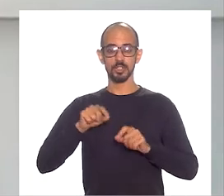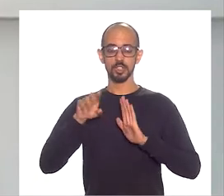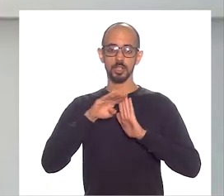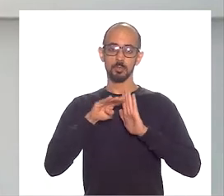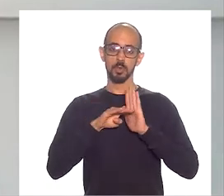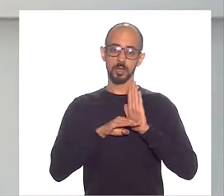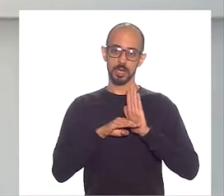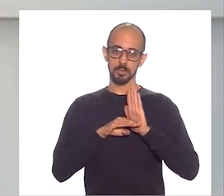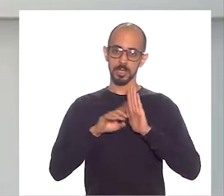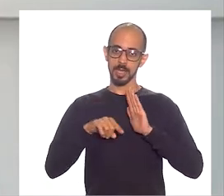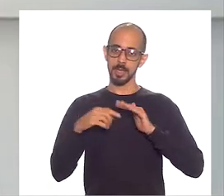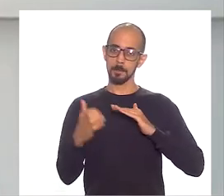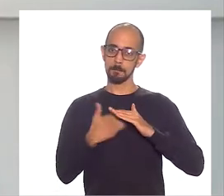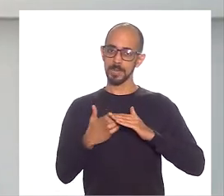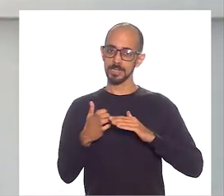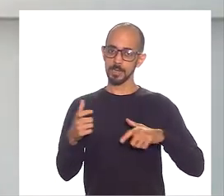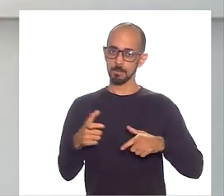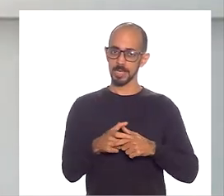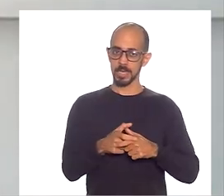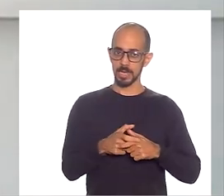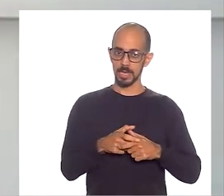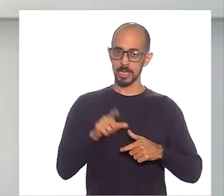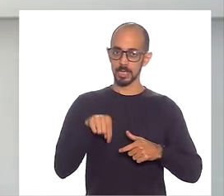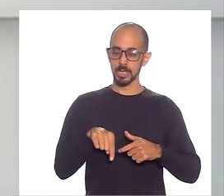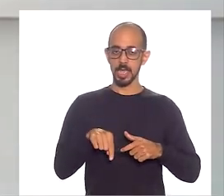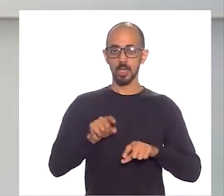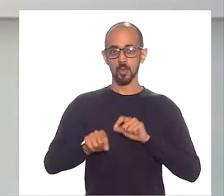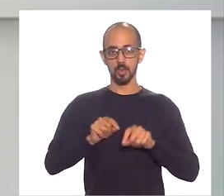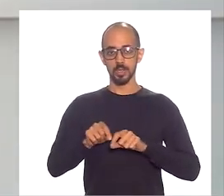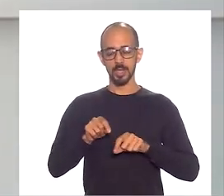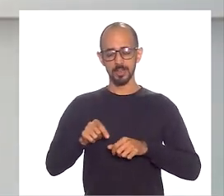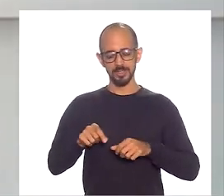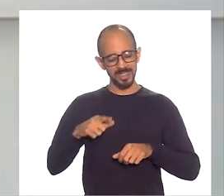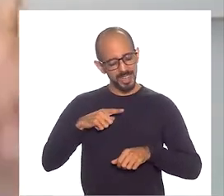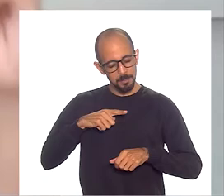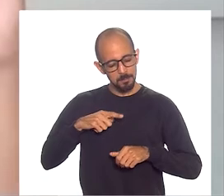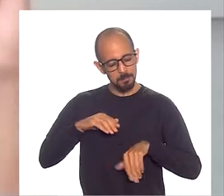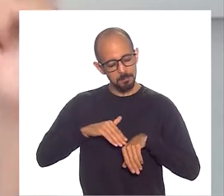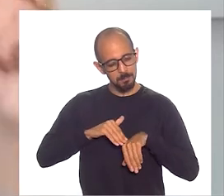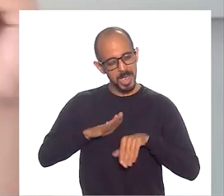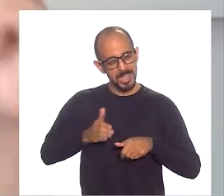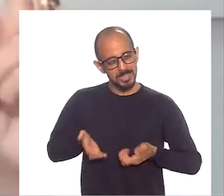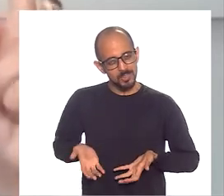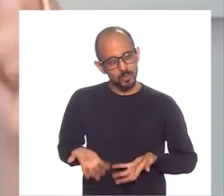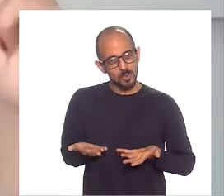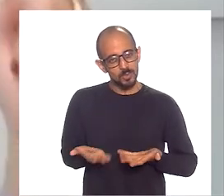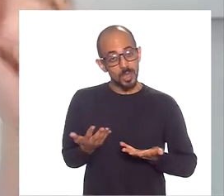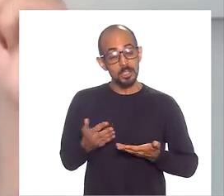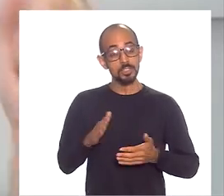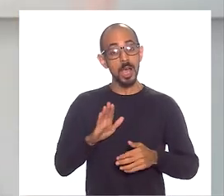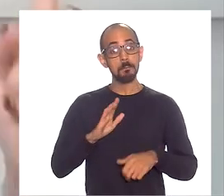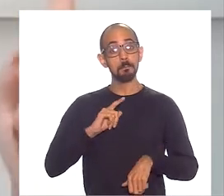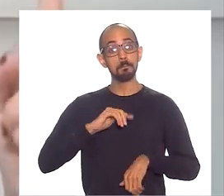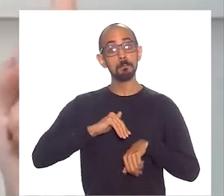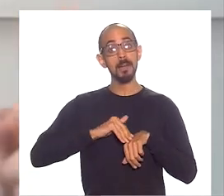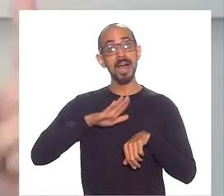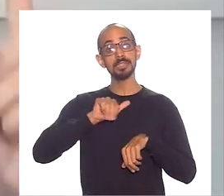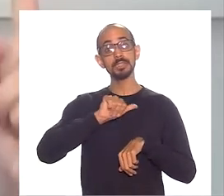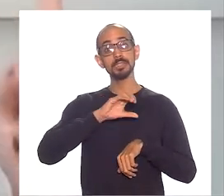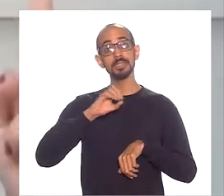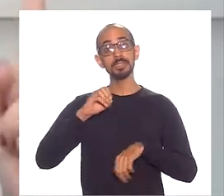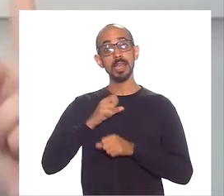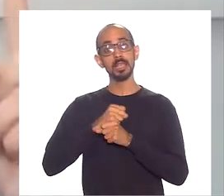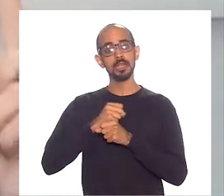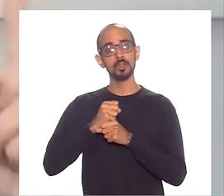programa chamado Mini Empresa, que é o programa mais antigo dessa instituição. Ele é replicado há mais de 100 anos